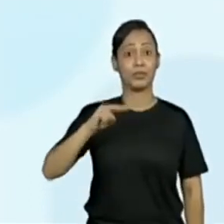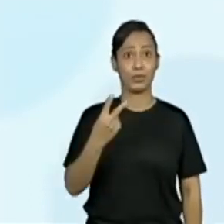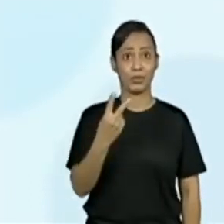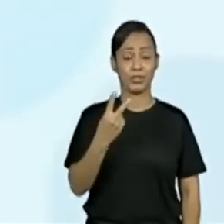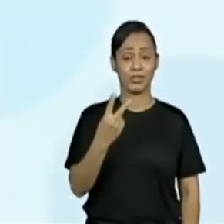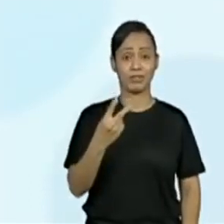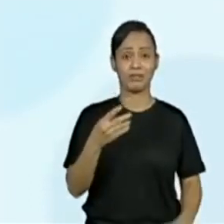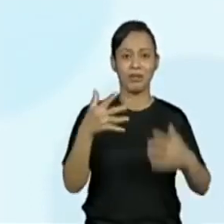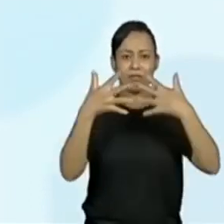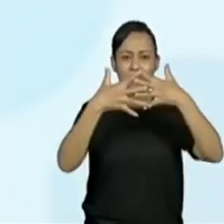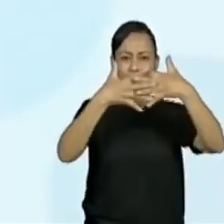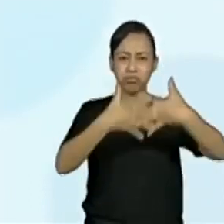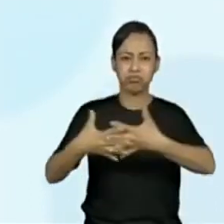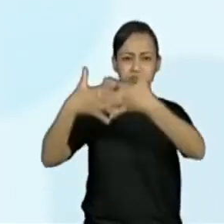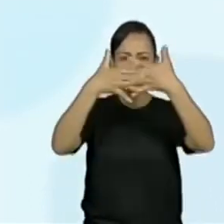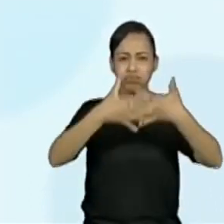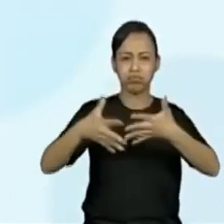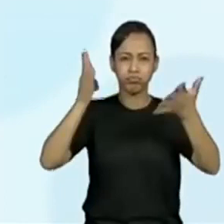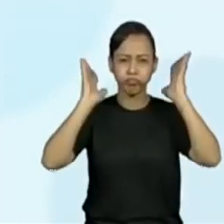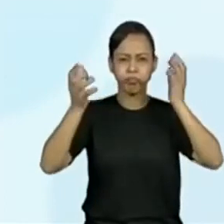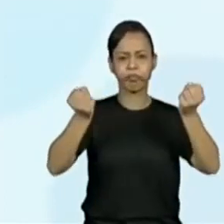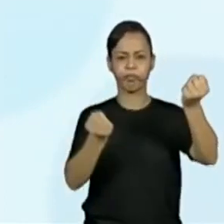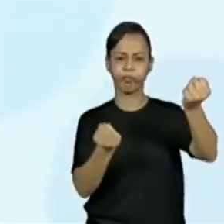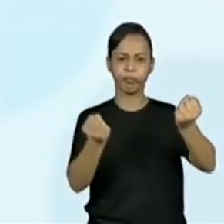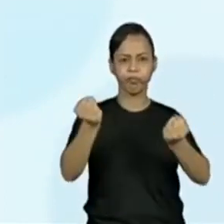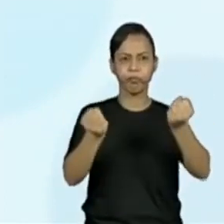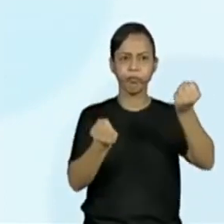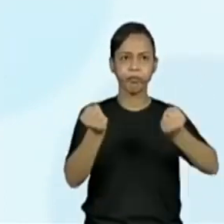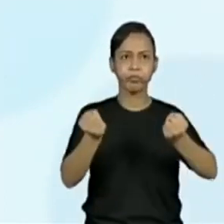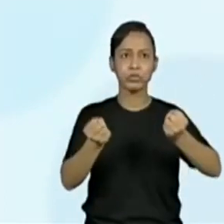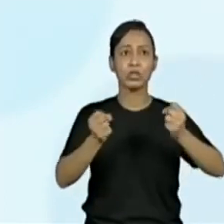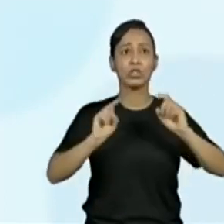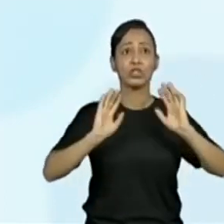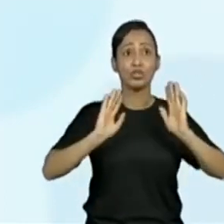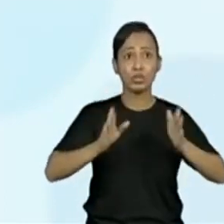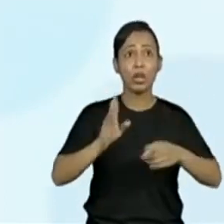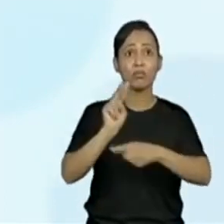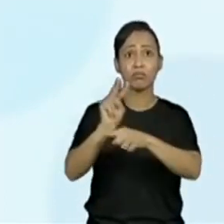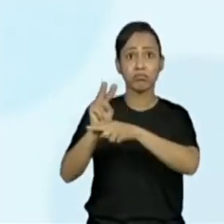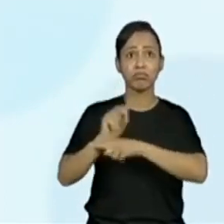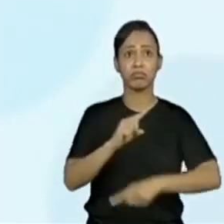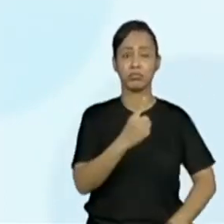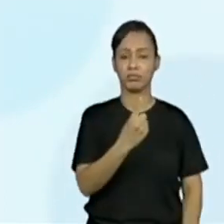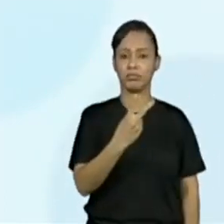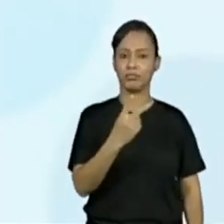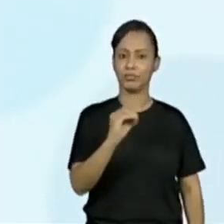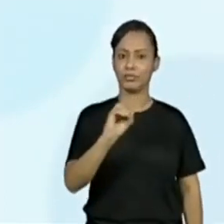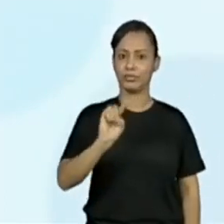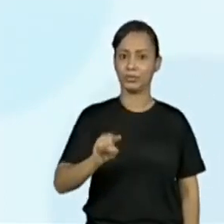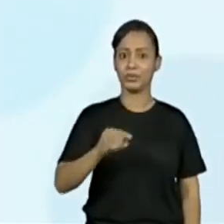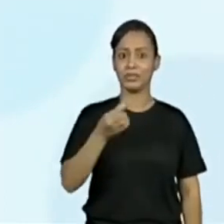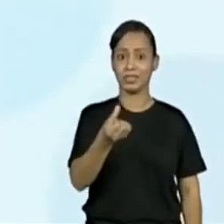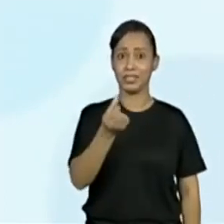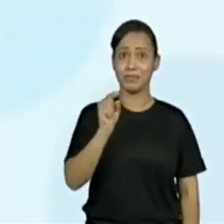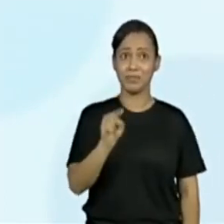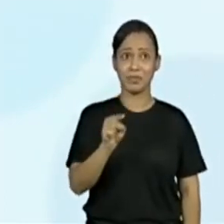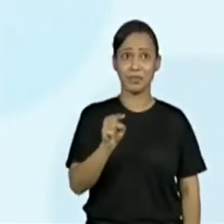caminhoneiros e 73 mil motoristas de transportes coletivos e 7,8 mil